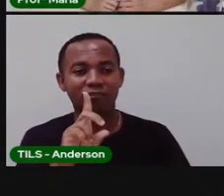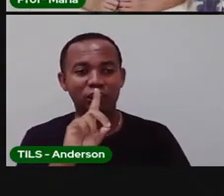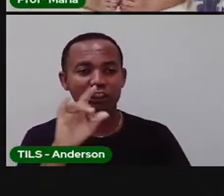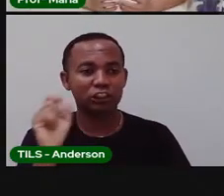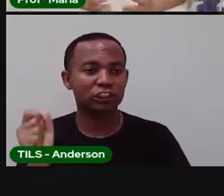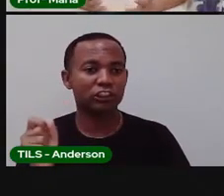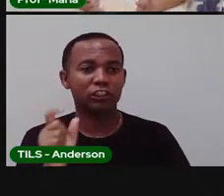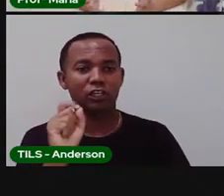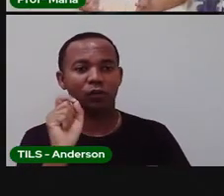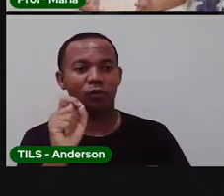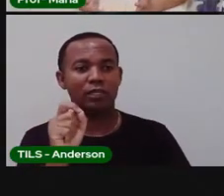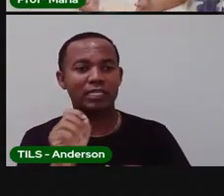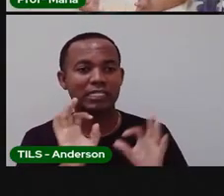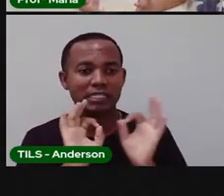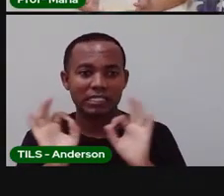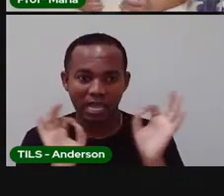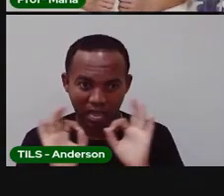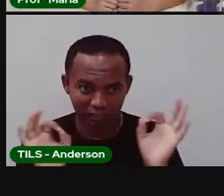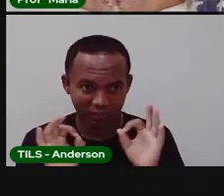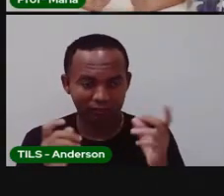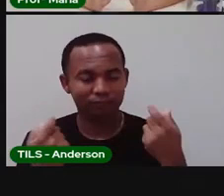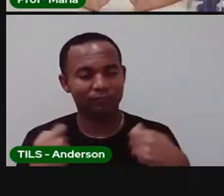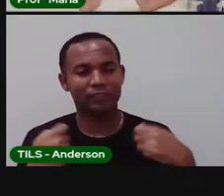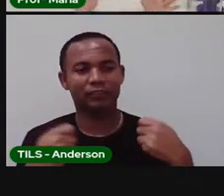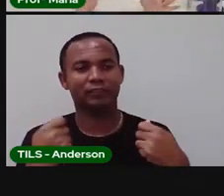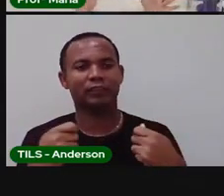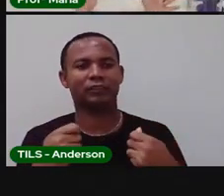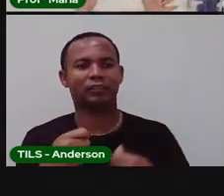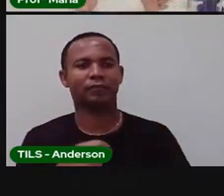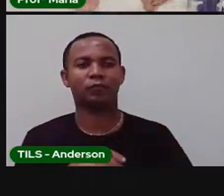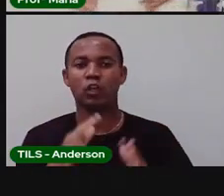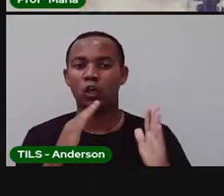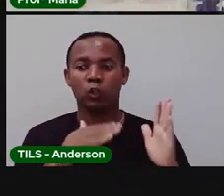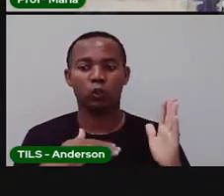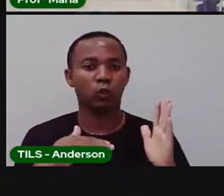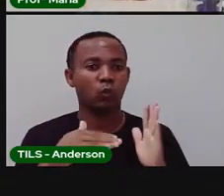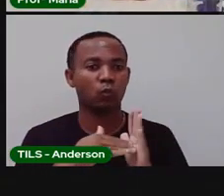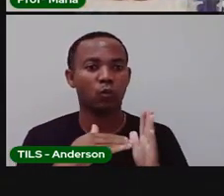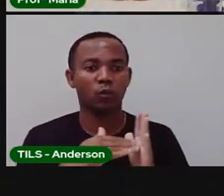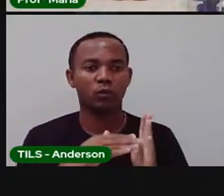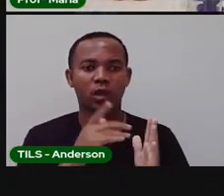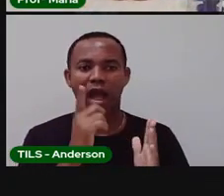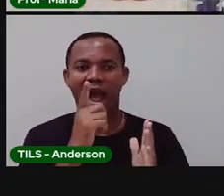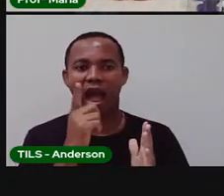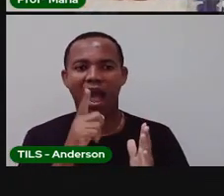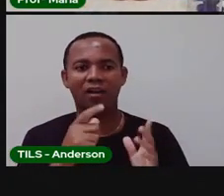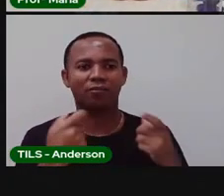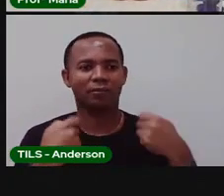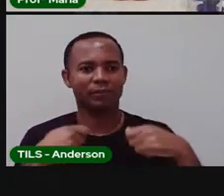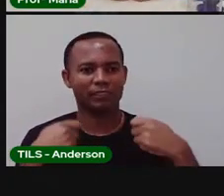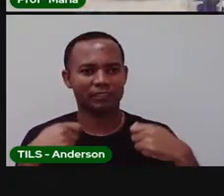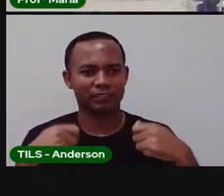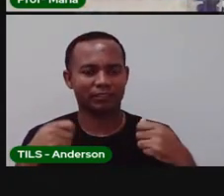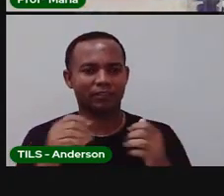Por quê? Se a gente não bebe água, olha, todo mundo vai começar o quê? Passar mal. Ficar o quê?